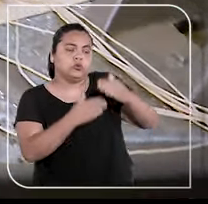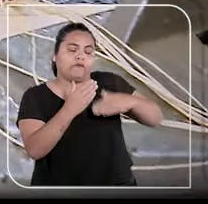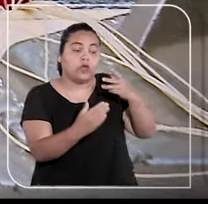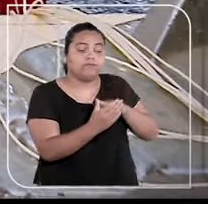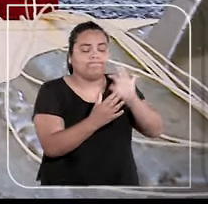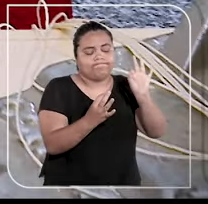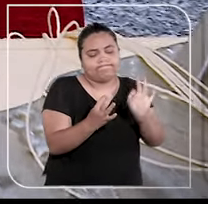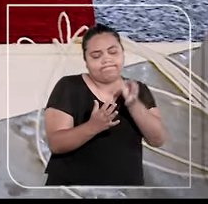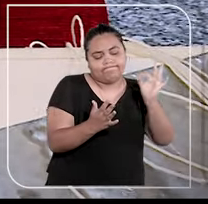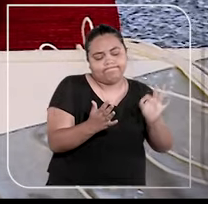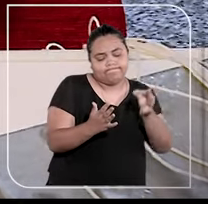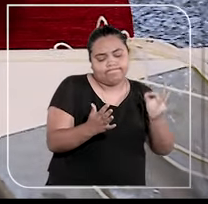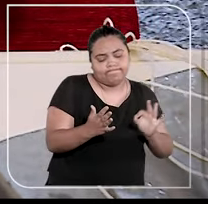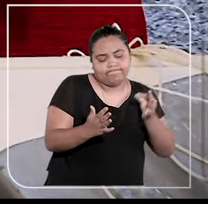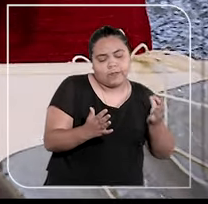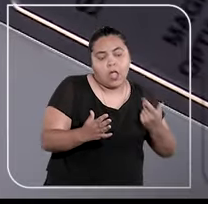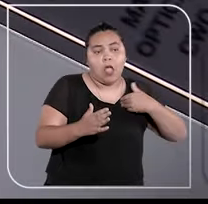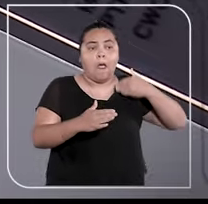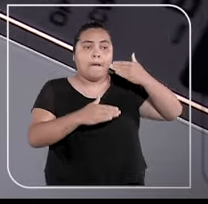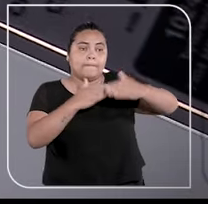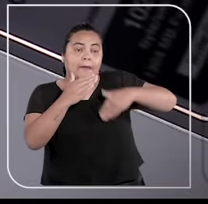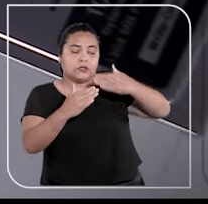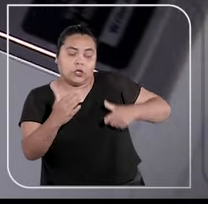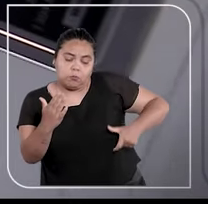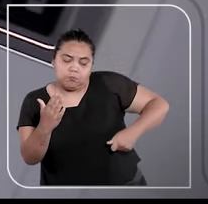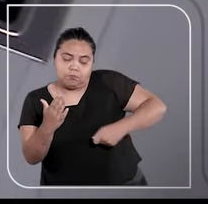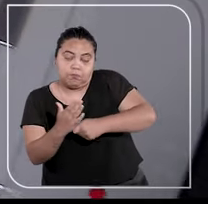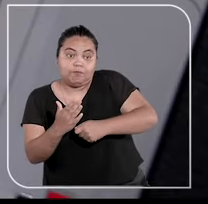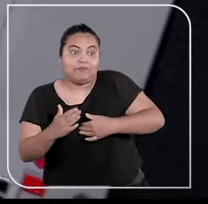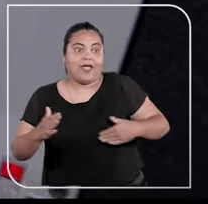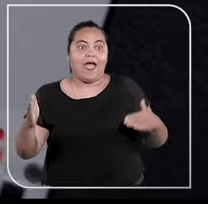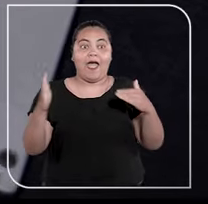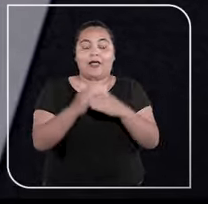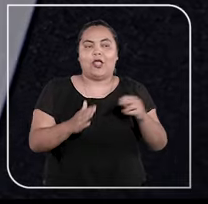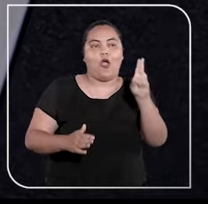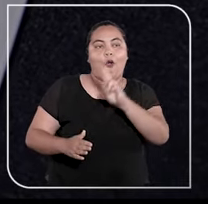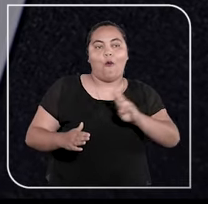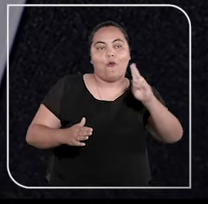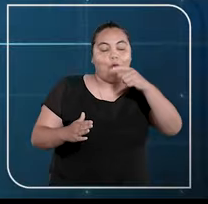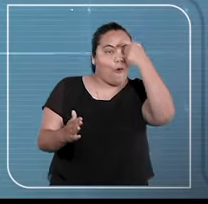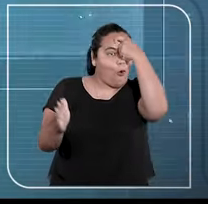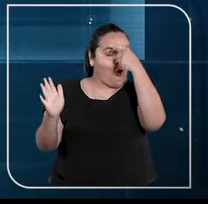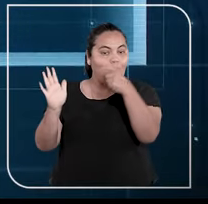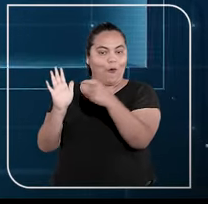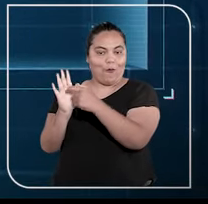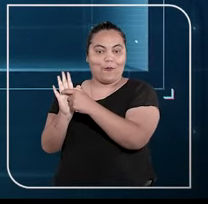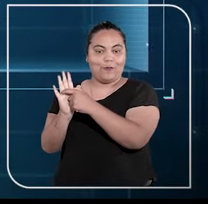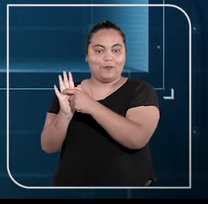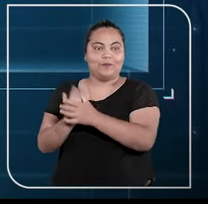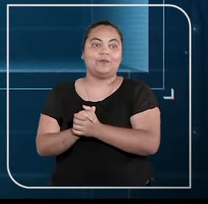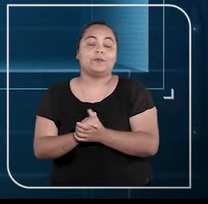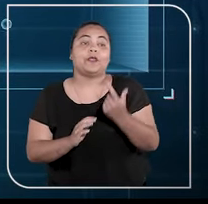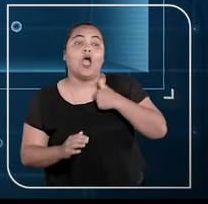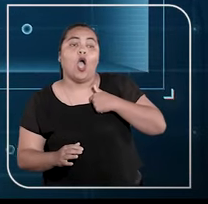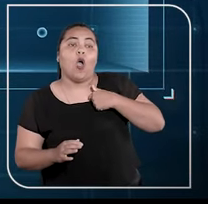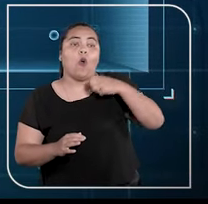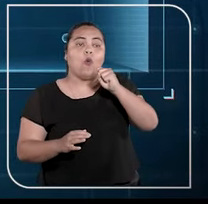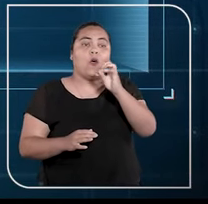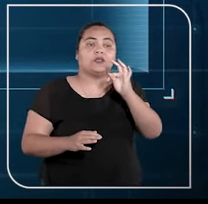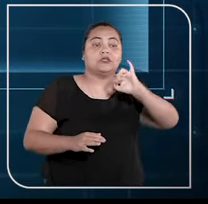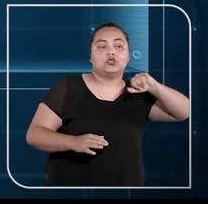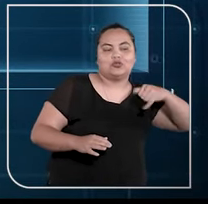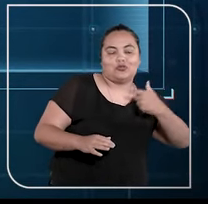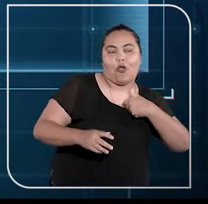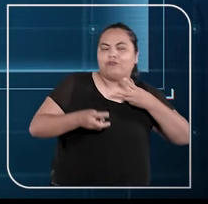processos costurados com barbante, passando pelos disquetes, até o uso da inteligência artificial, o